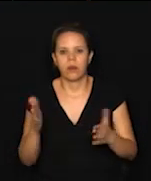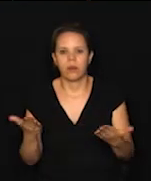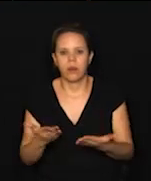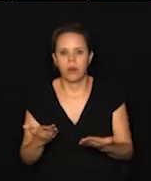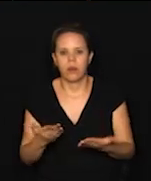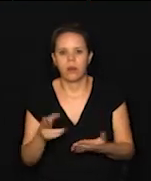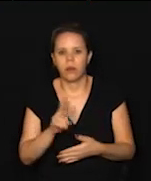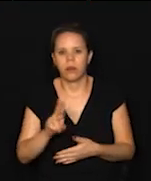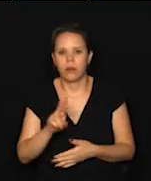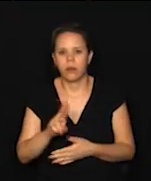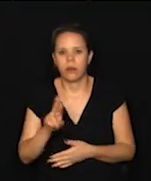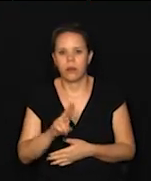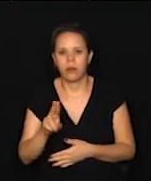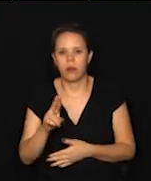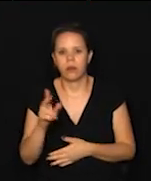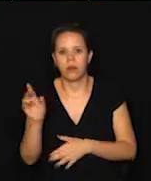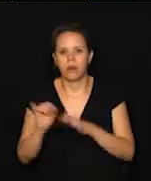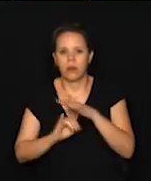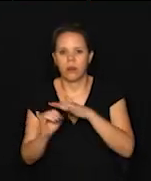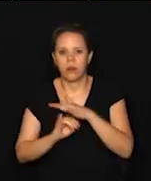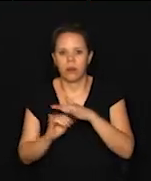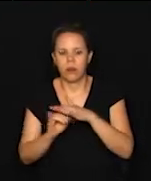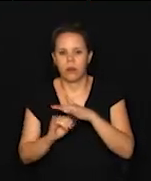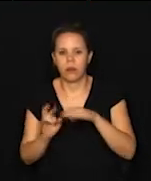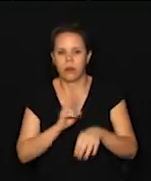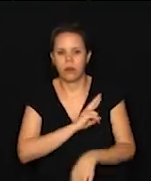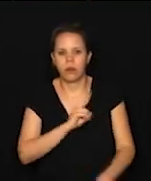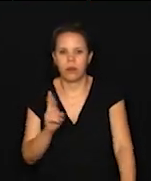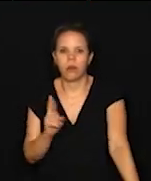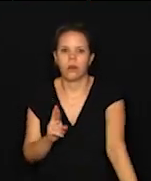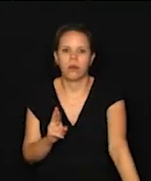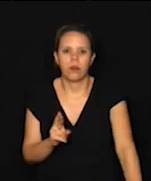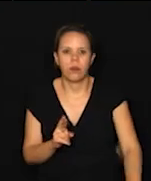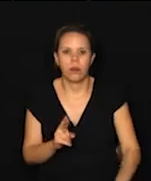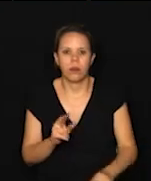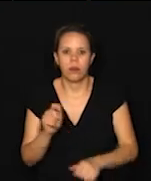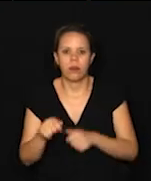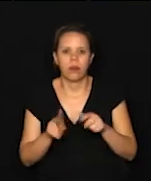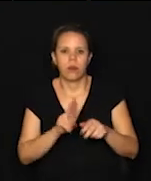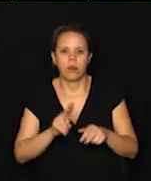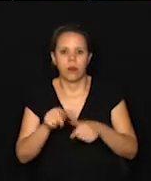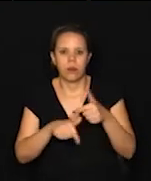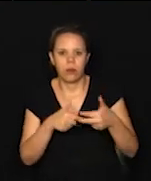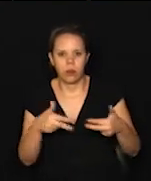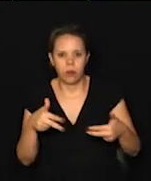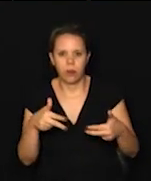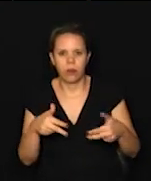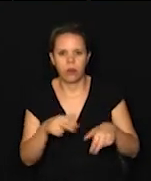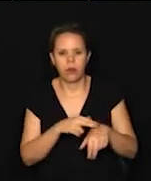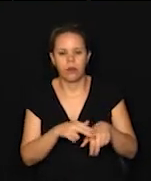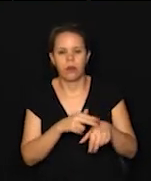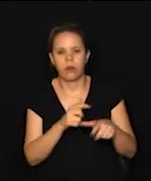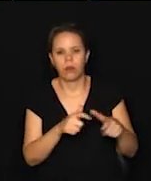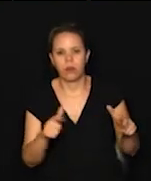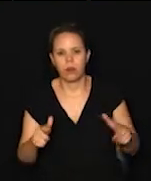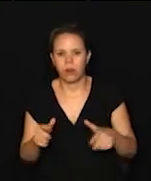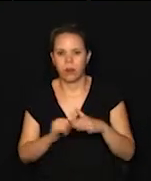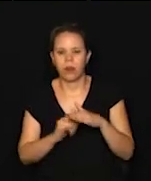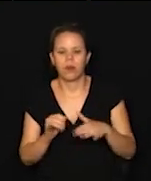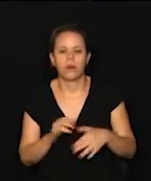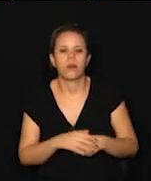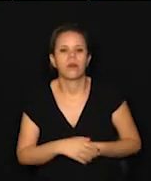ocupados por organizações religiosas para suas atividades em áreas verdes ou institucionais.